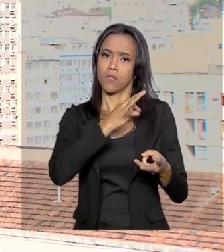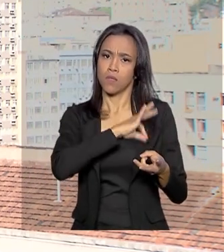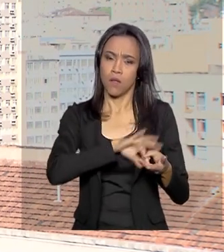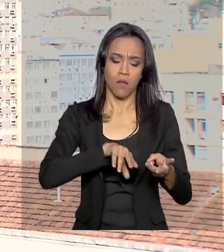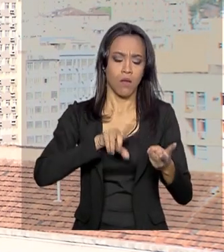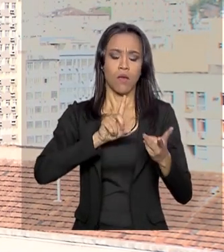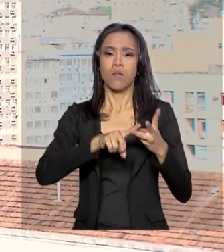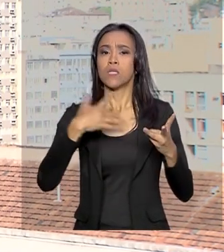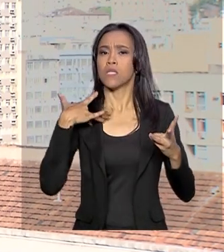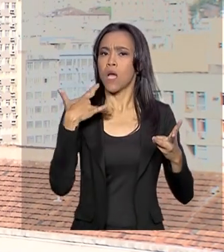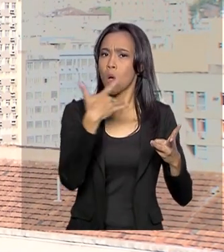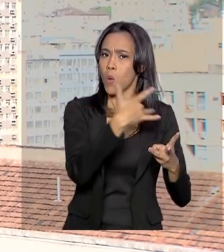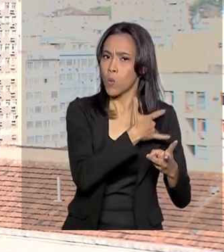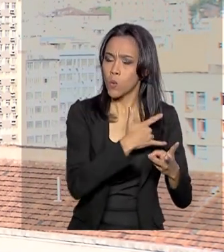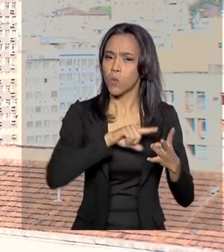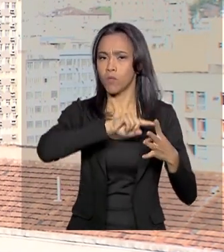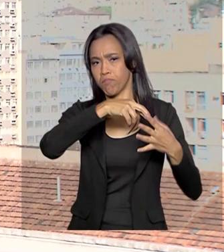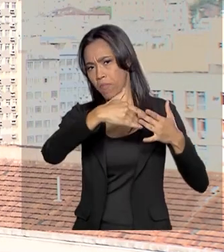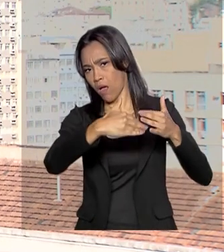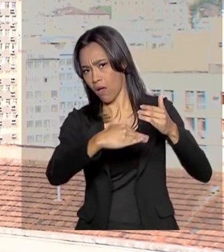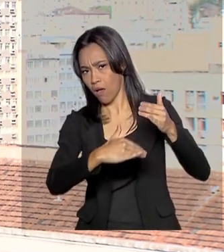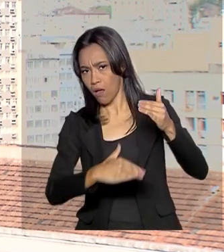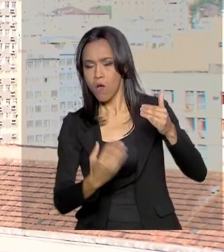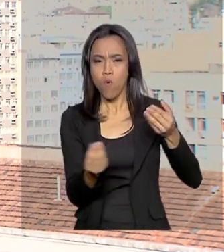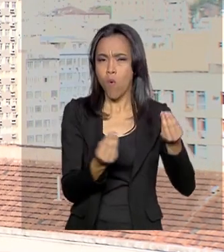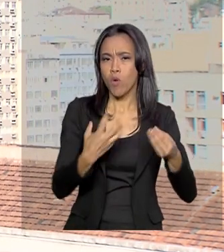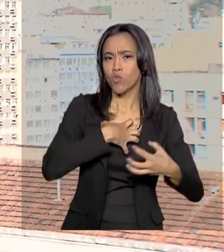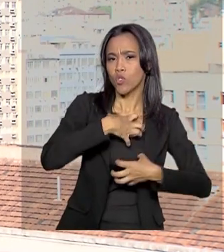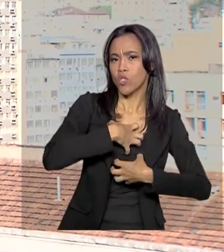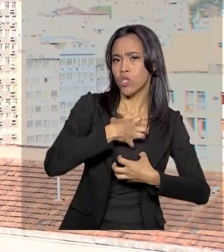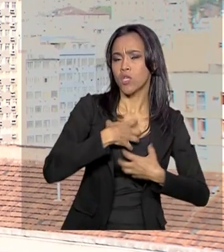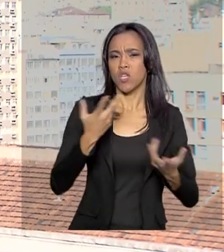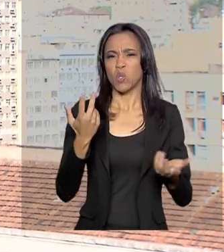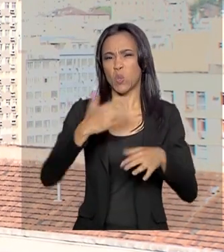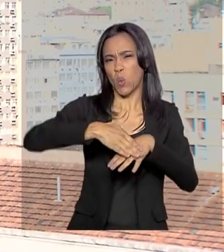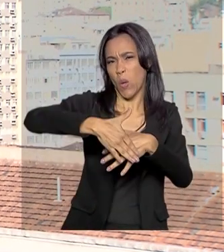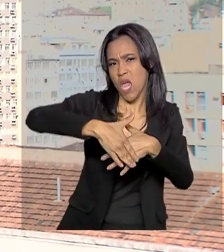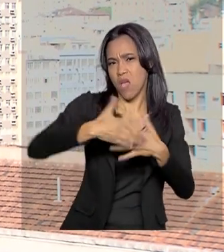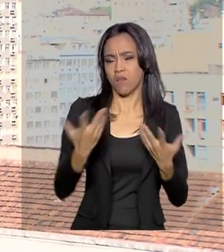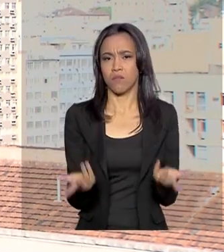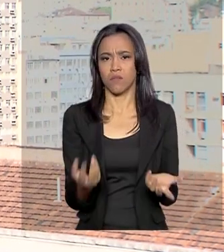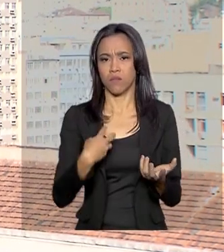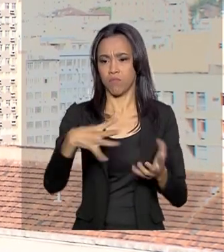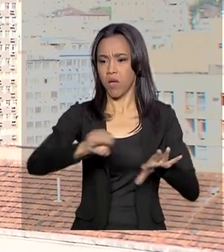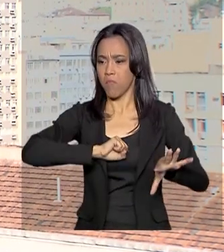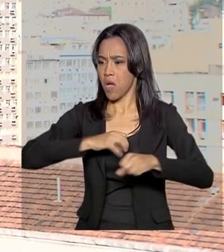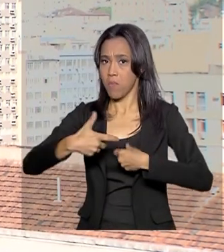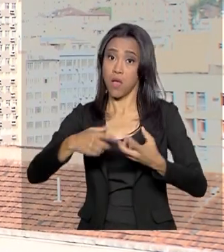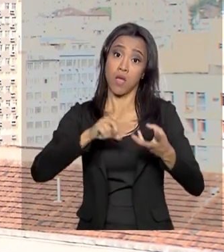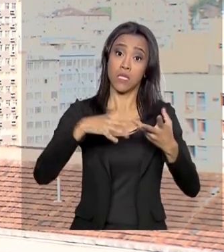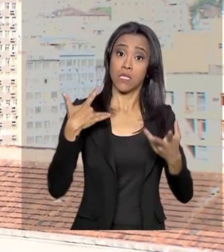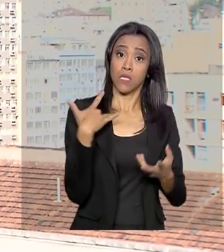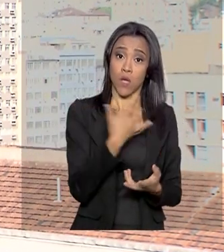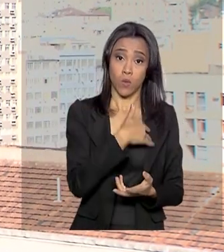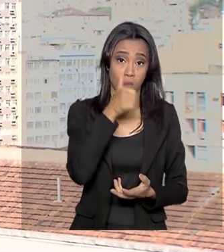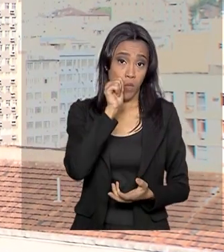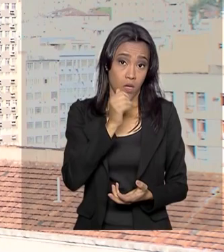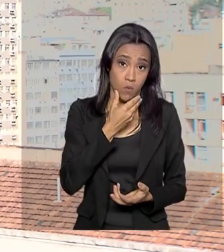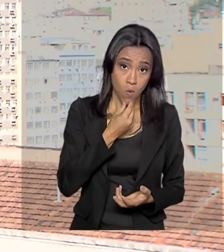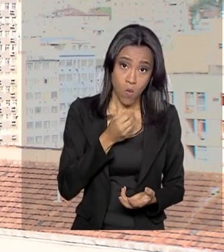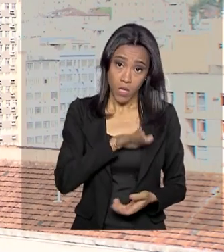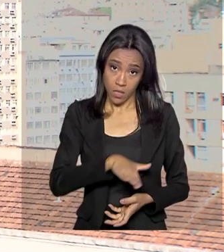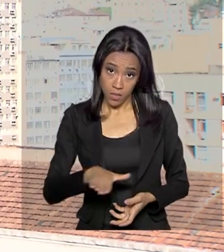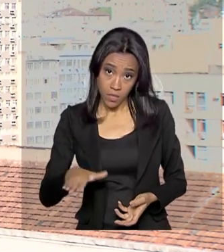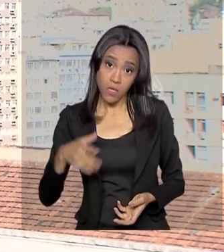da situação de saúde dos moradores, como estilos de vida, doenças crônicas não transmissíveis, saúde da mulher, do homem, da